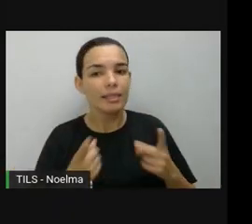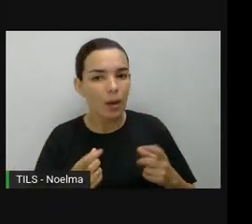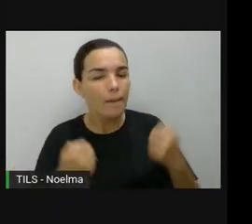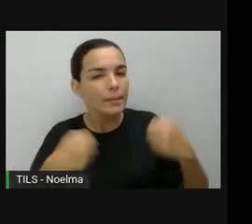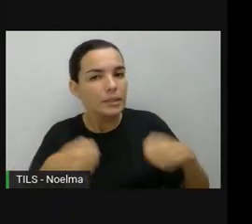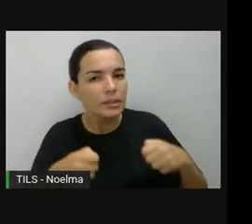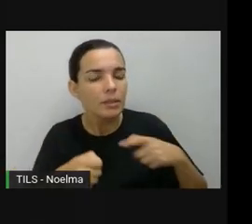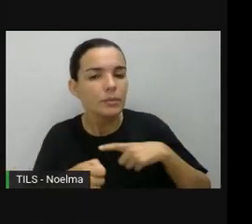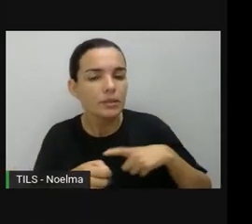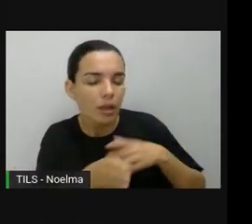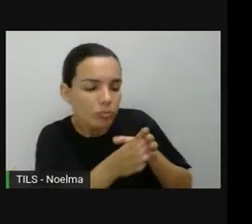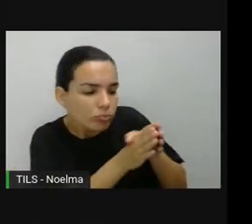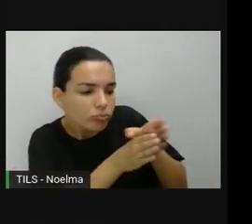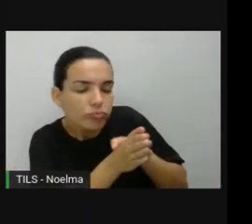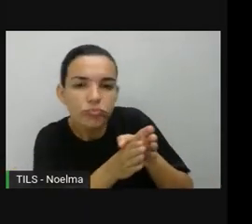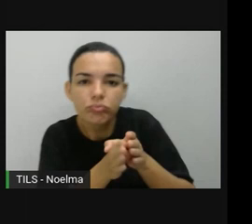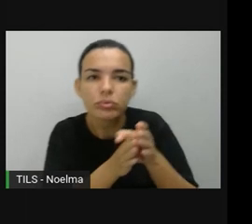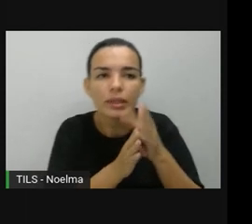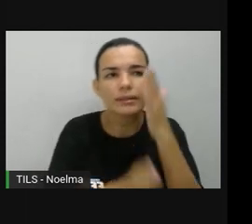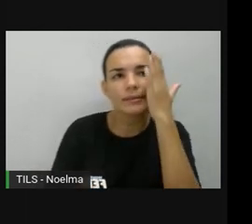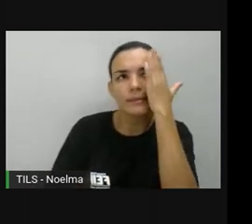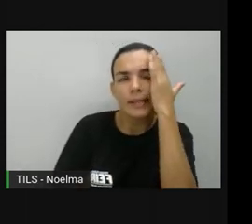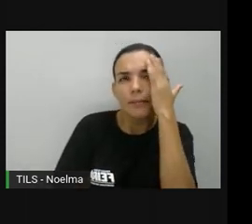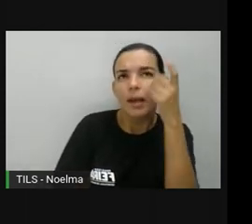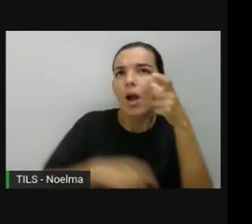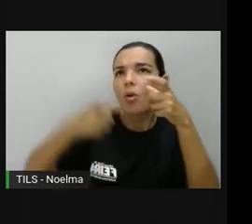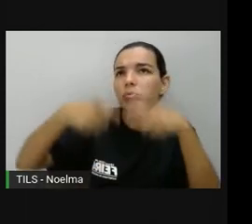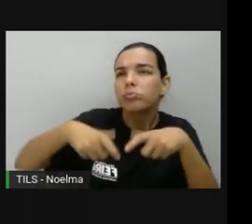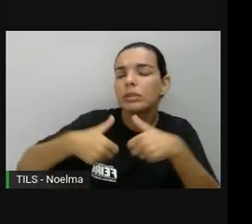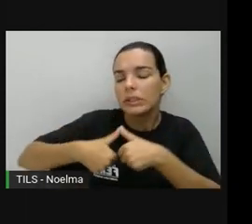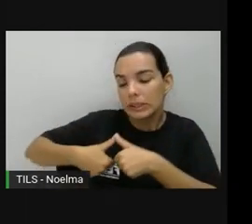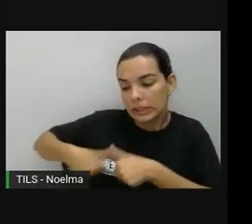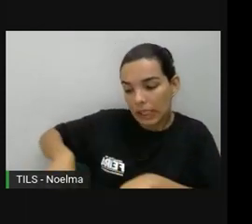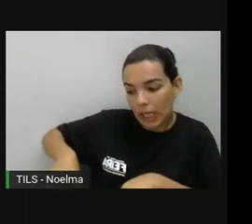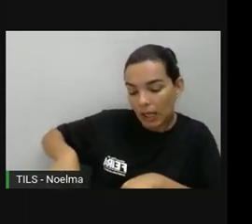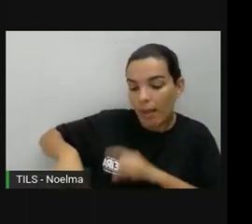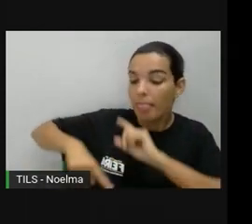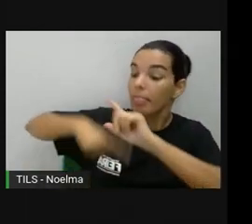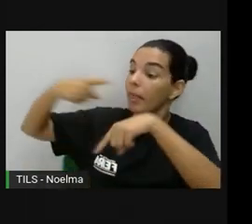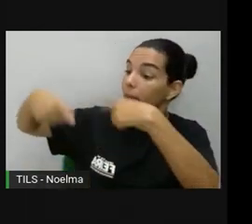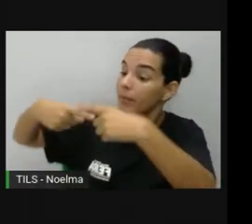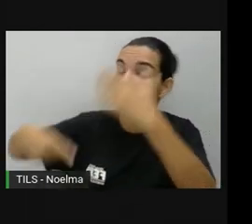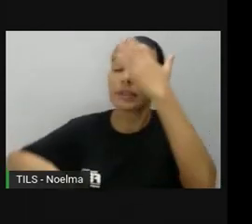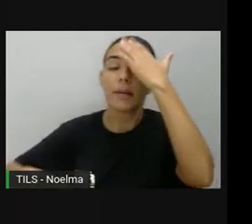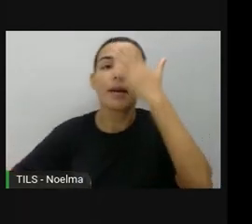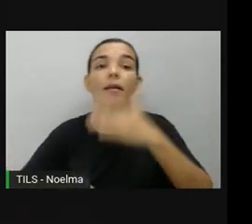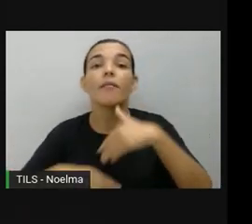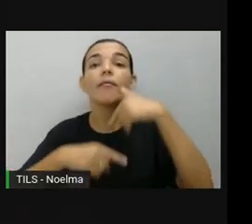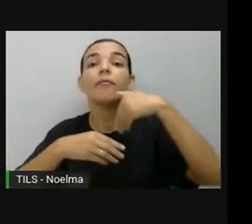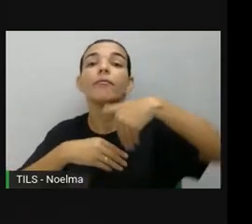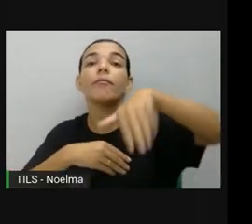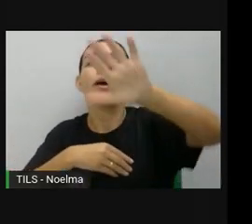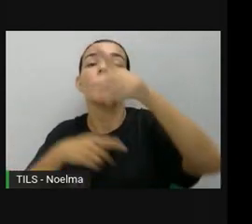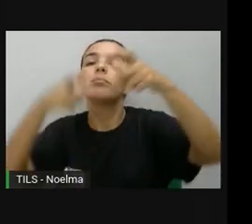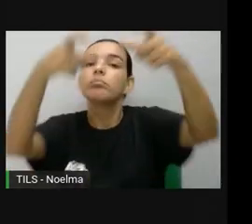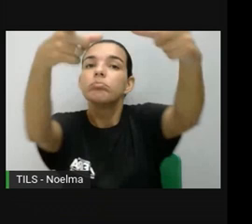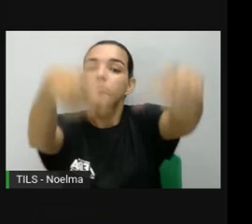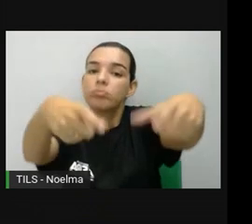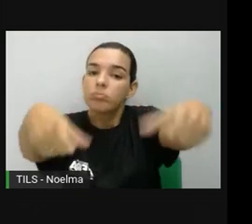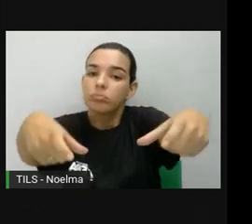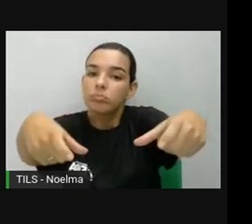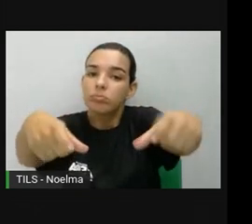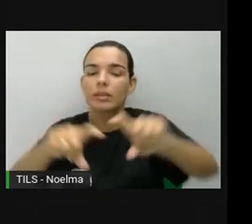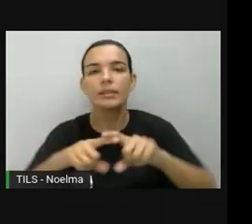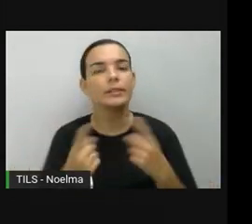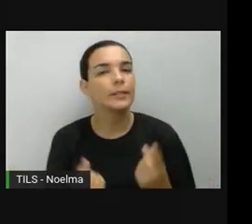orientar, quer dizer, saber onde estamos, para depois saber aonde iremos. Ou